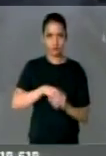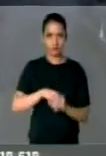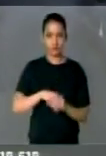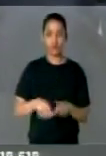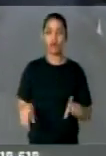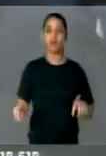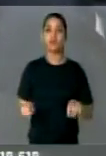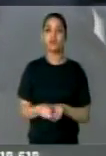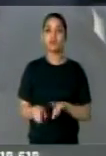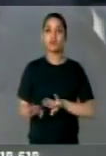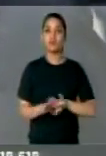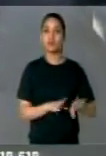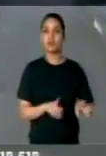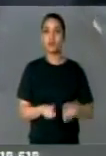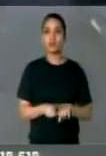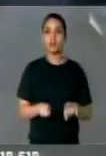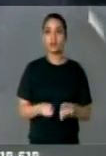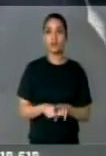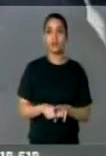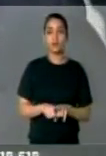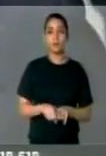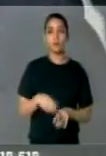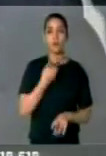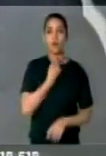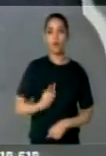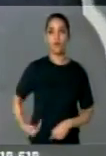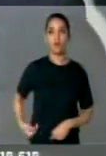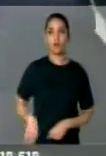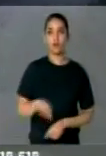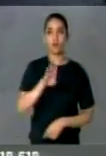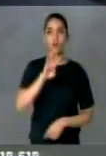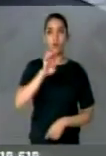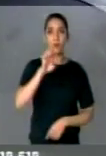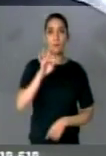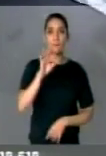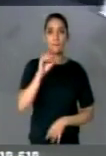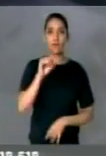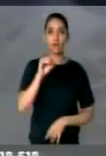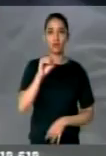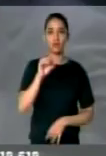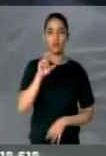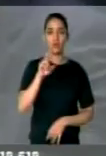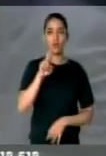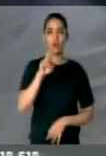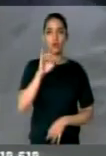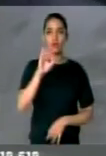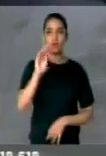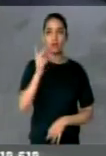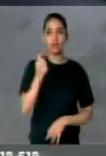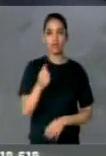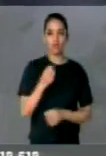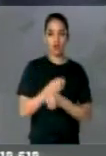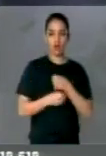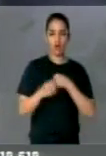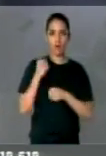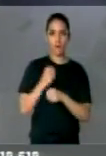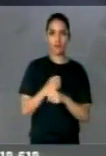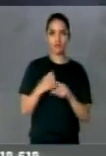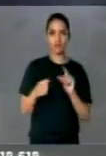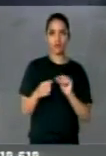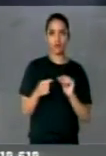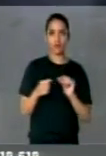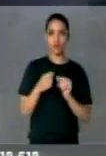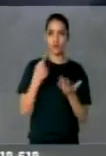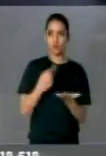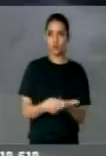também ao desgovernador Beto Richa. Que no ano passado fez um acordo com o funcionalismo público do